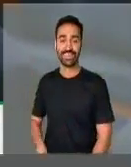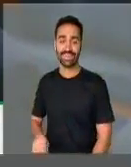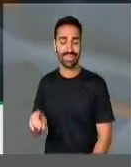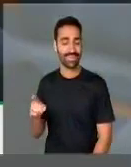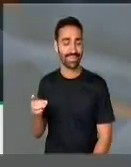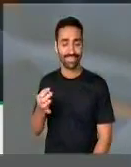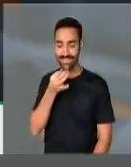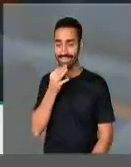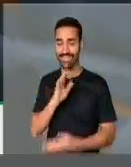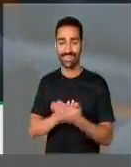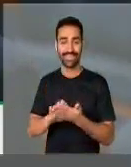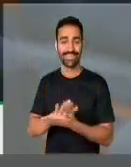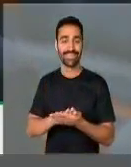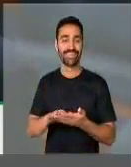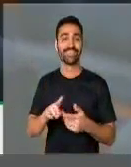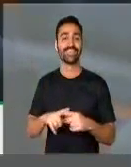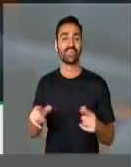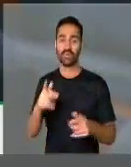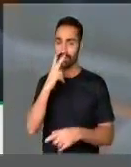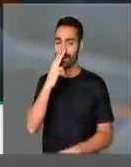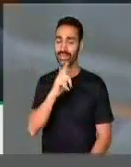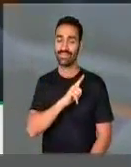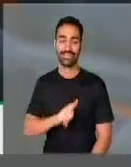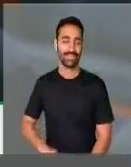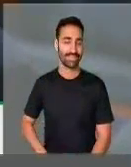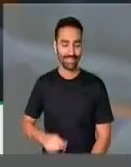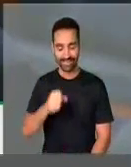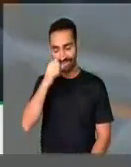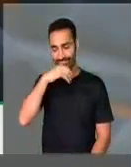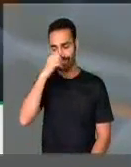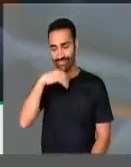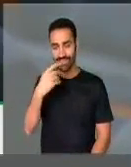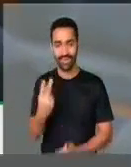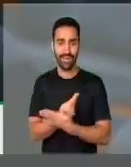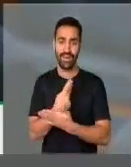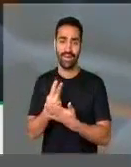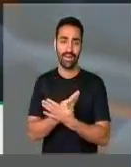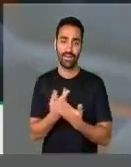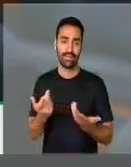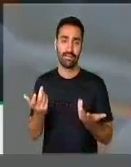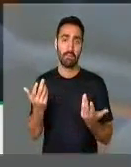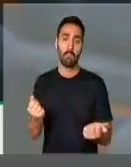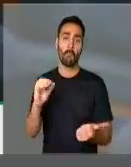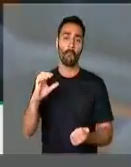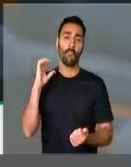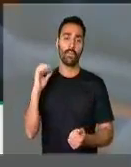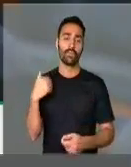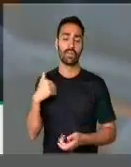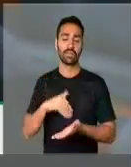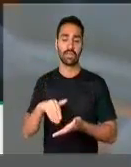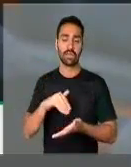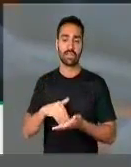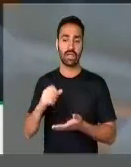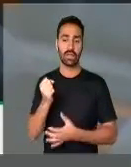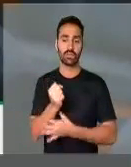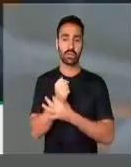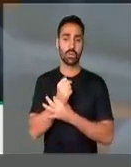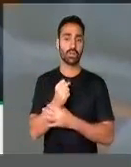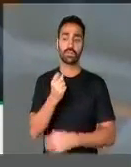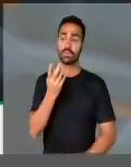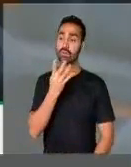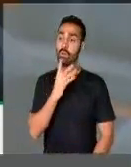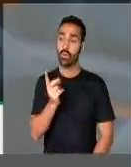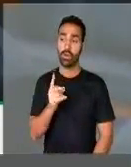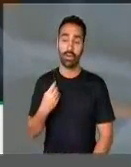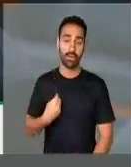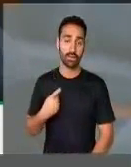Eu acho que governador se equivocou, se deixou levar pela opinião do secretário de Segurança Pública, que não